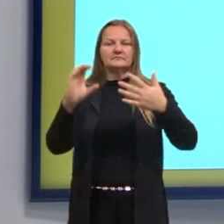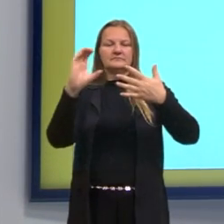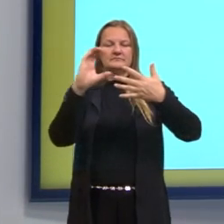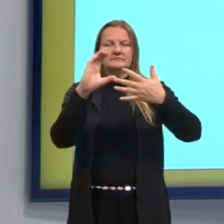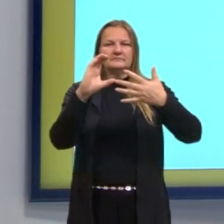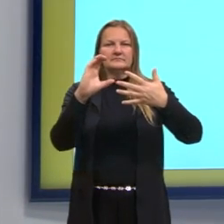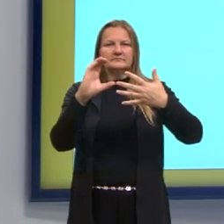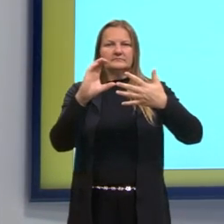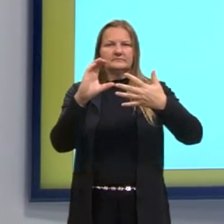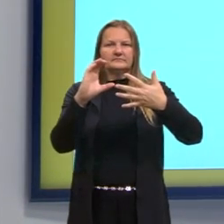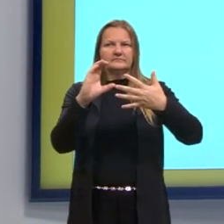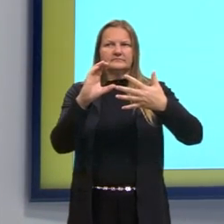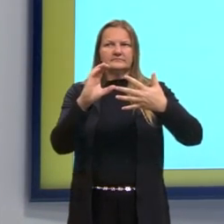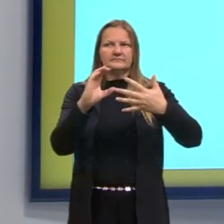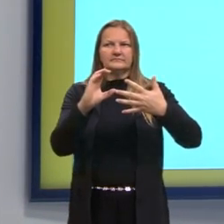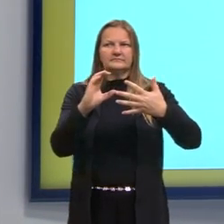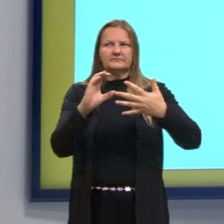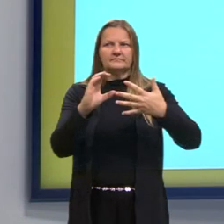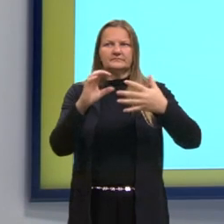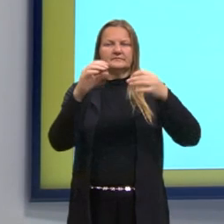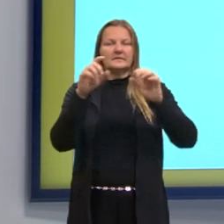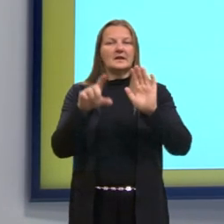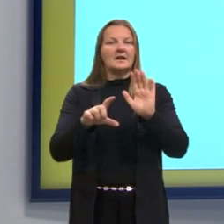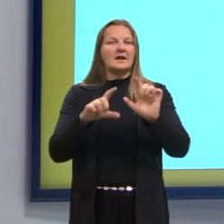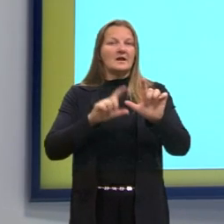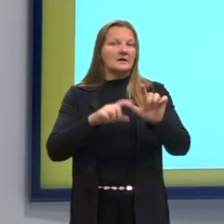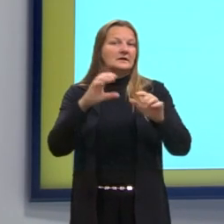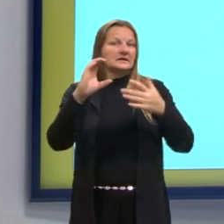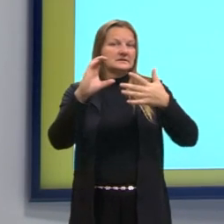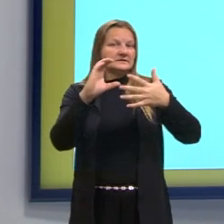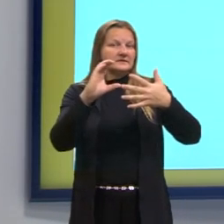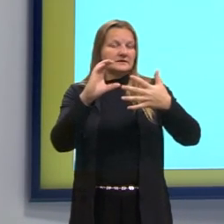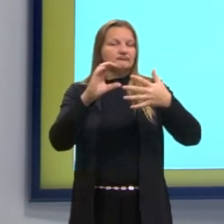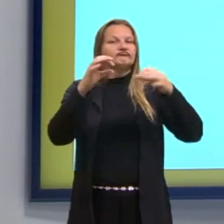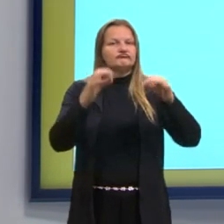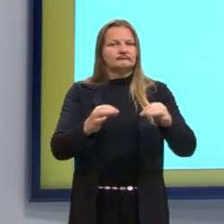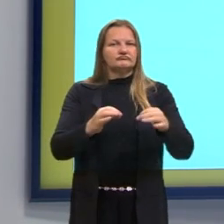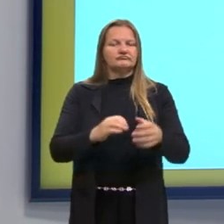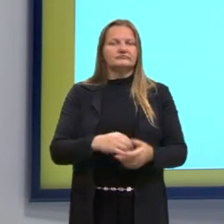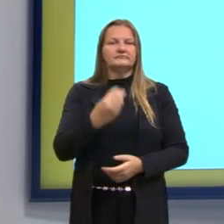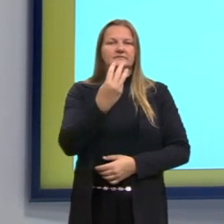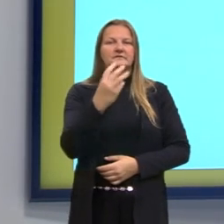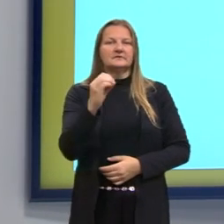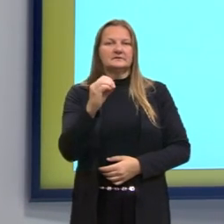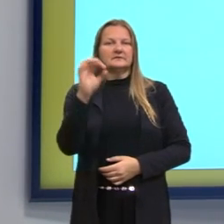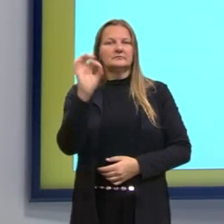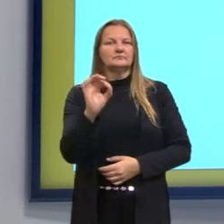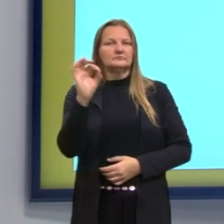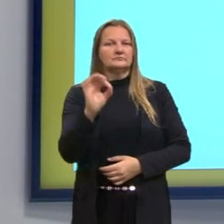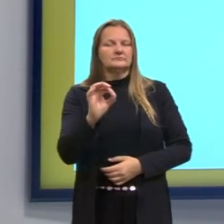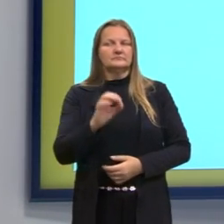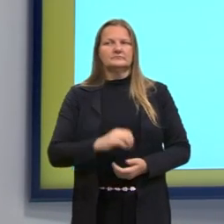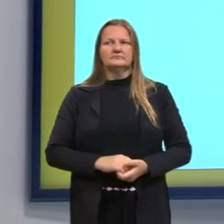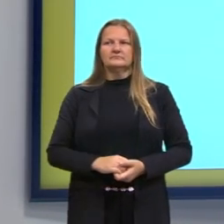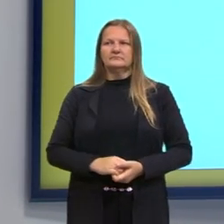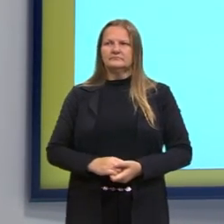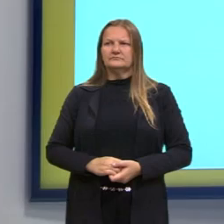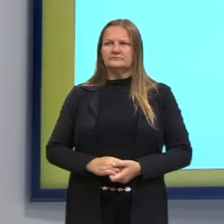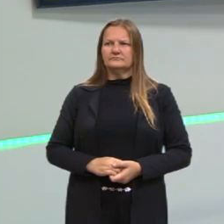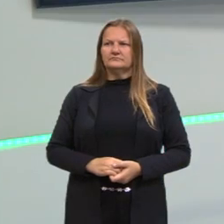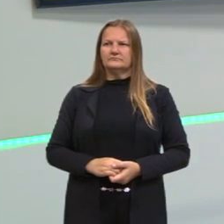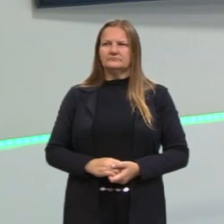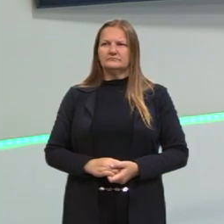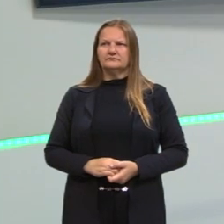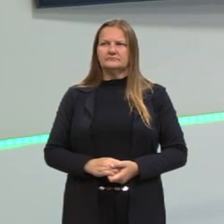alternativa correta, né? Nesse caso, seria a letra C. 30%. Então, aqui nessa questão,